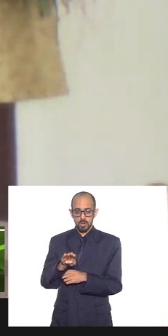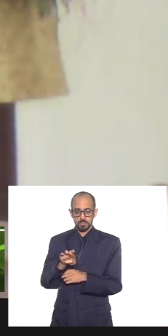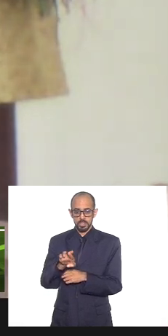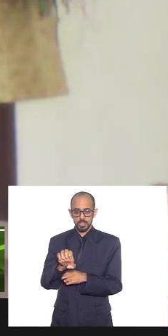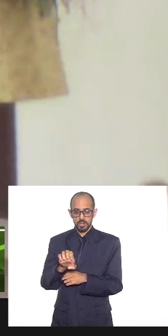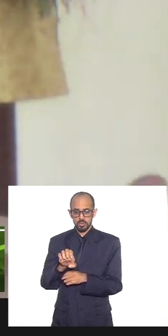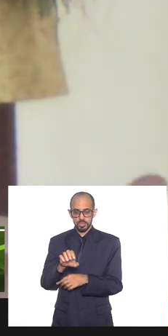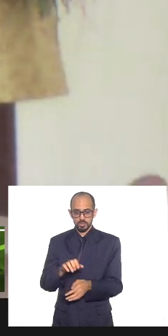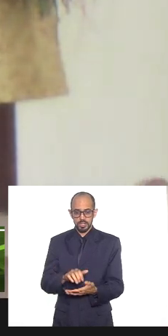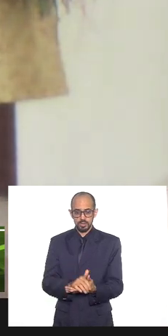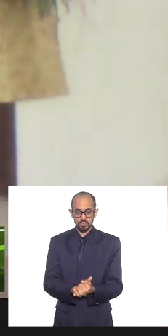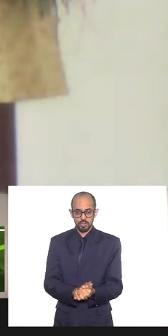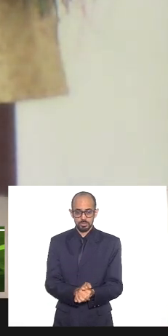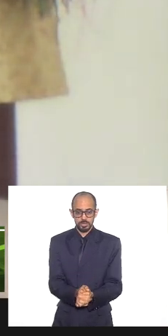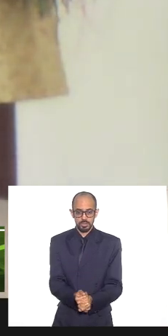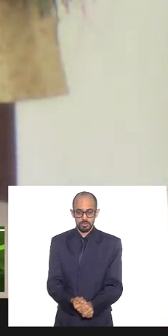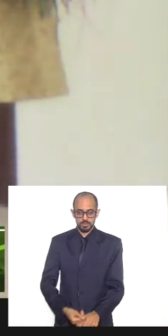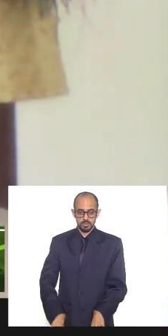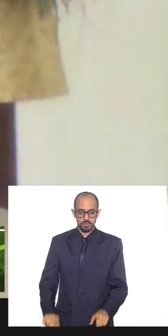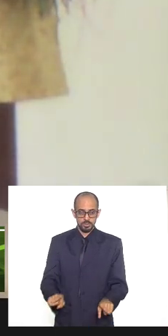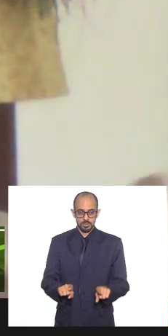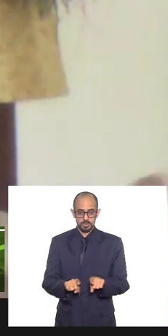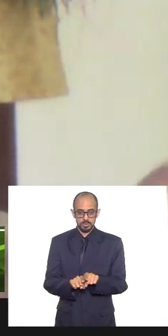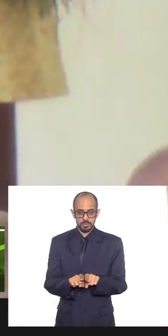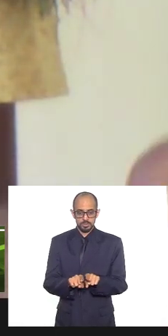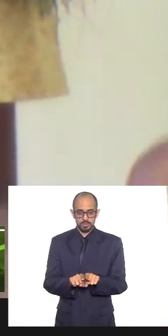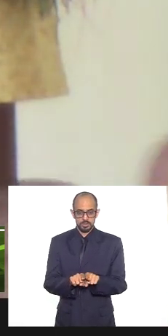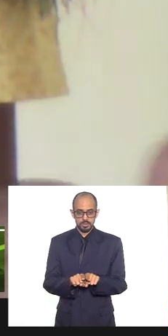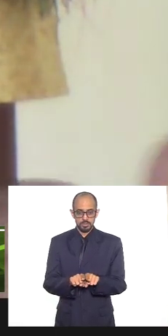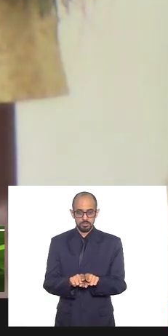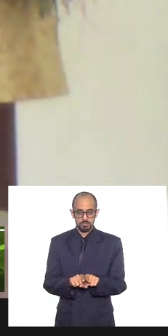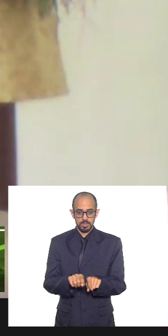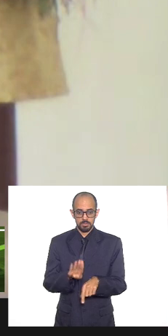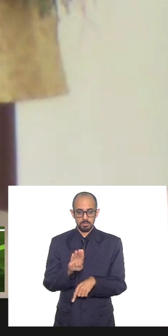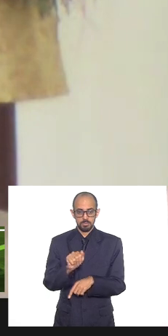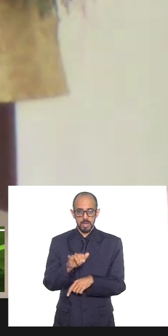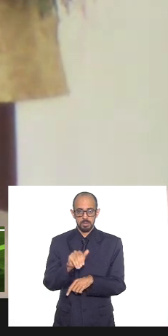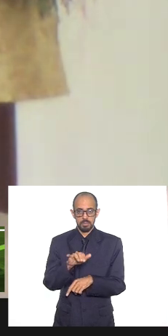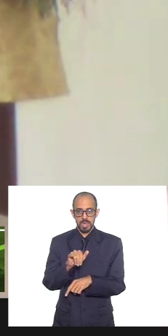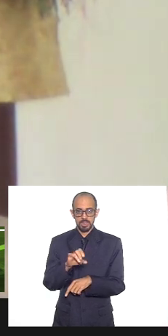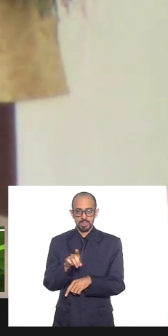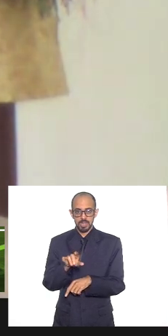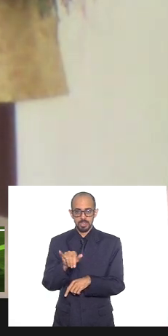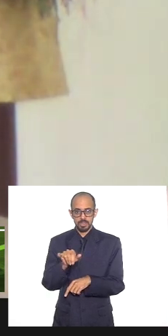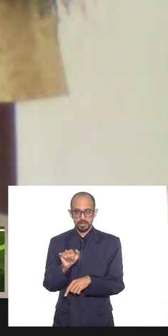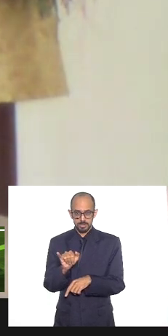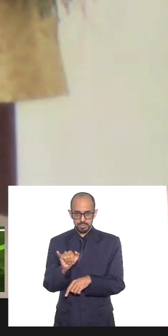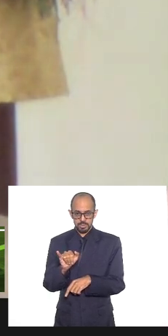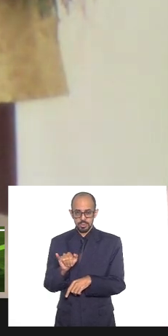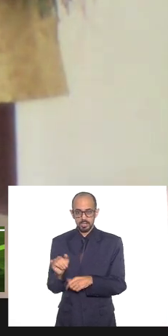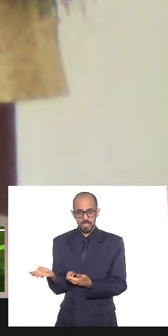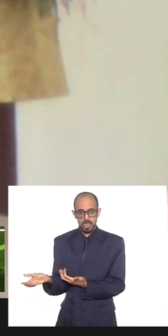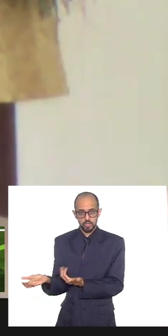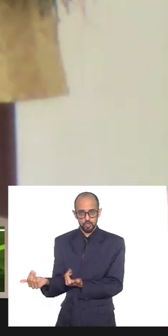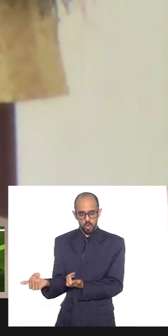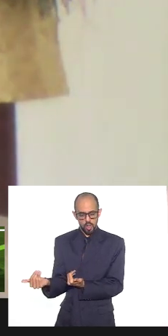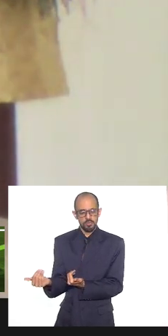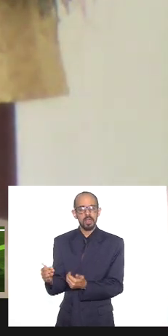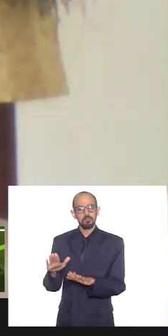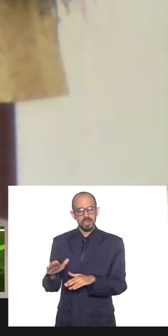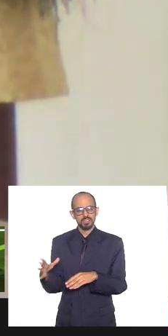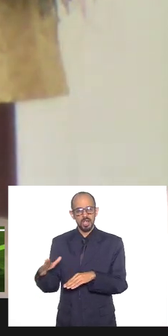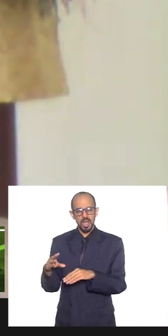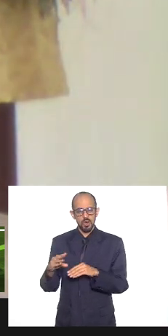com o Babá Dailto, era jovem, mas contribuiu muito com o pensamento, com a